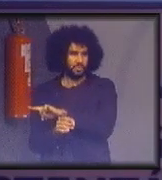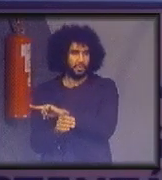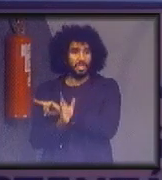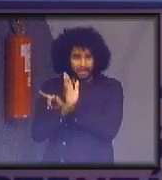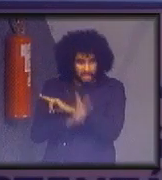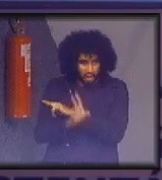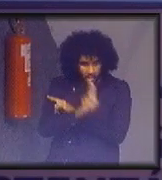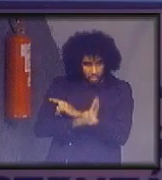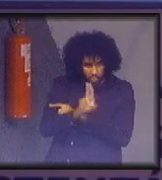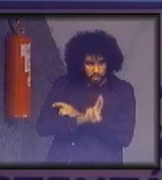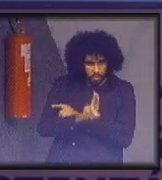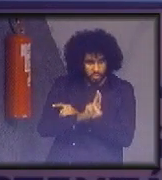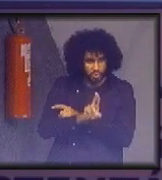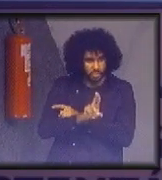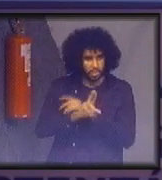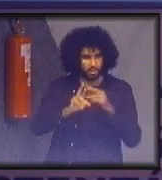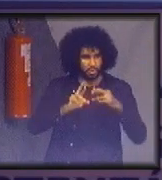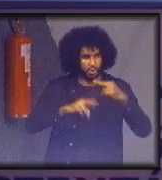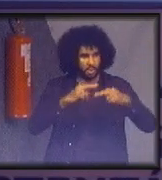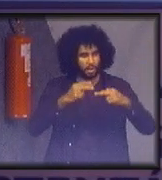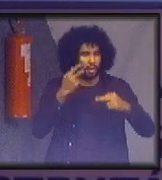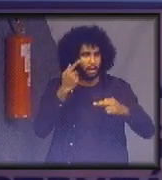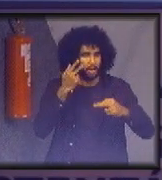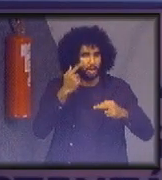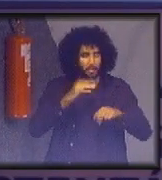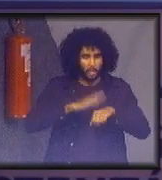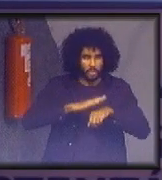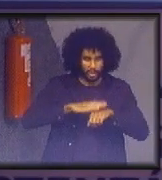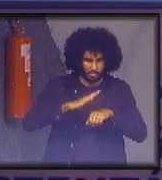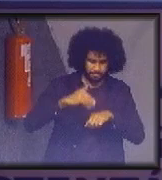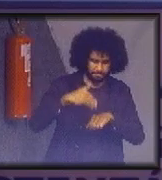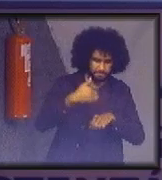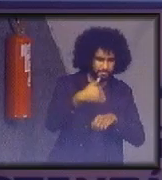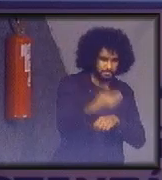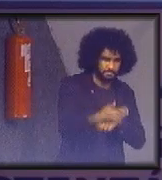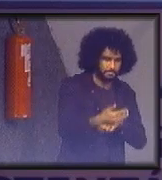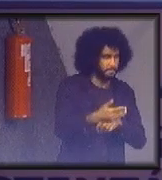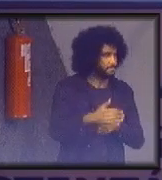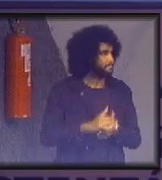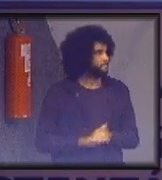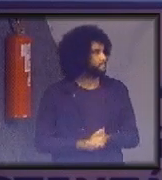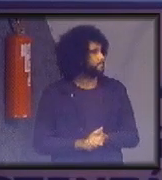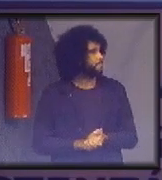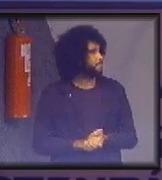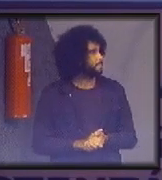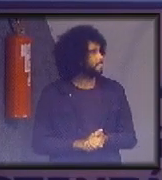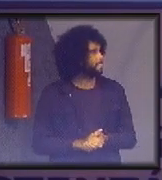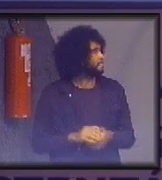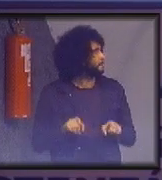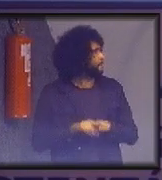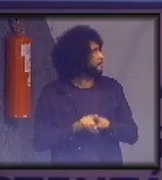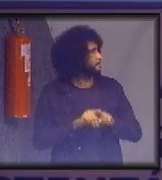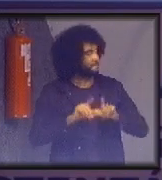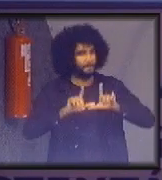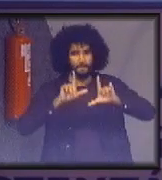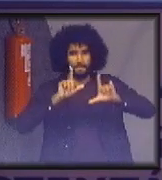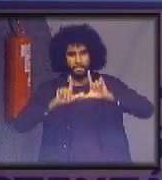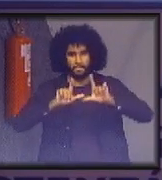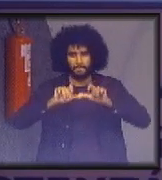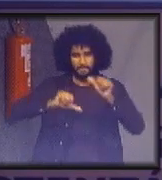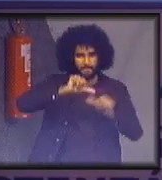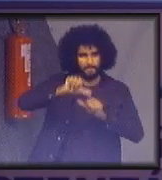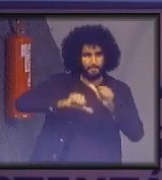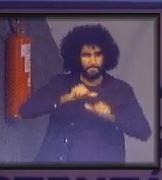o recurso natural por um período de tempo mais longo. E a plataforma online de troca de serviços para os